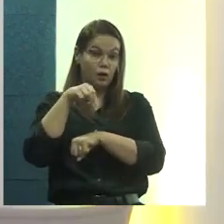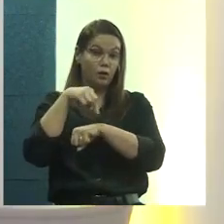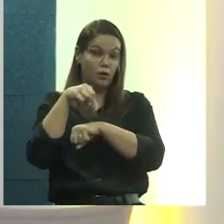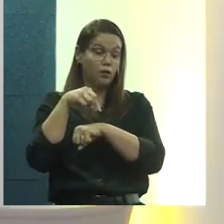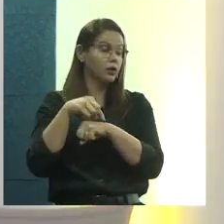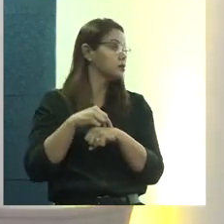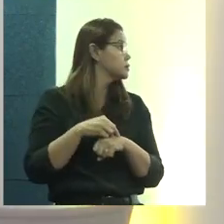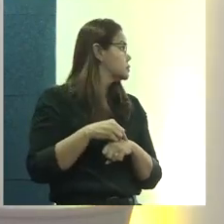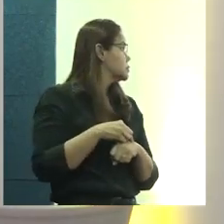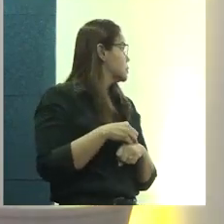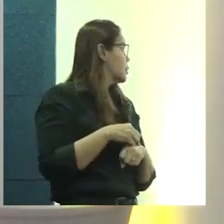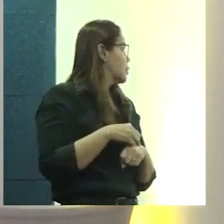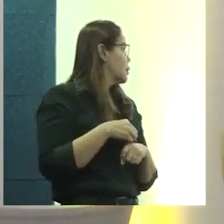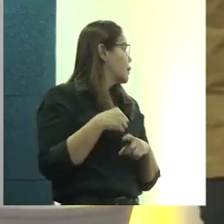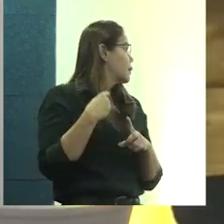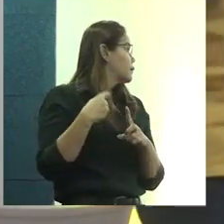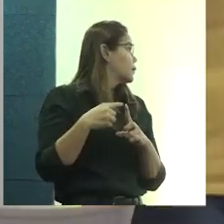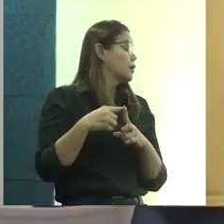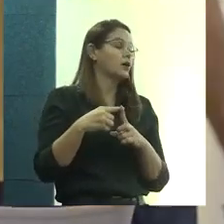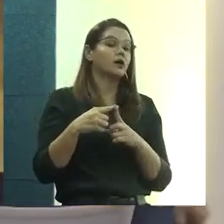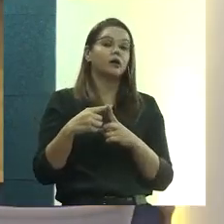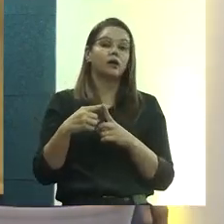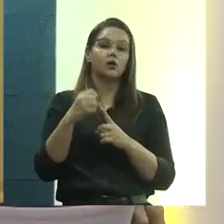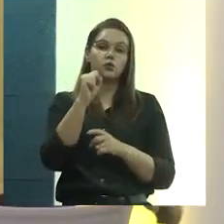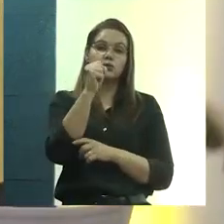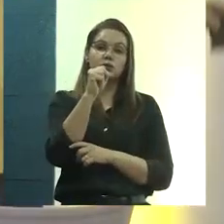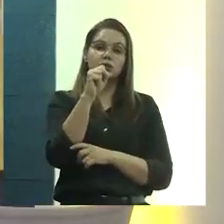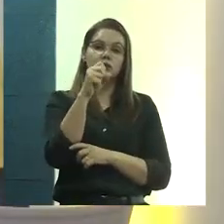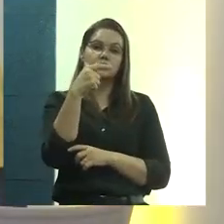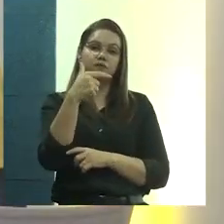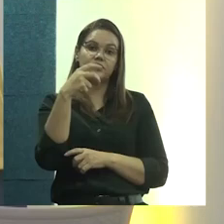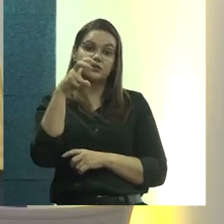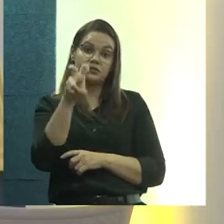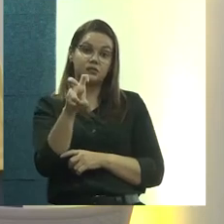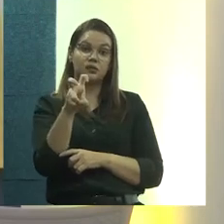quais 825 são de atividades práticas, tá?